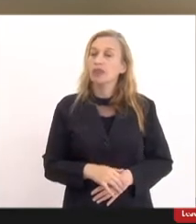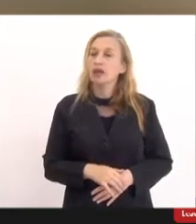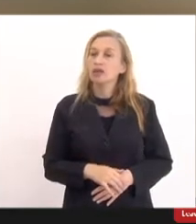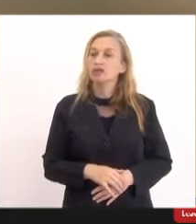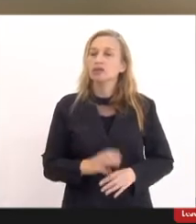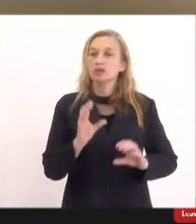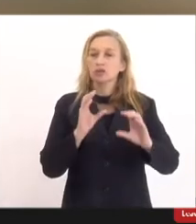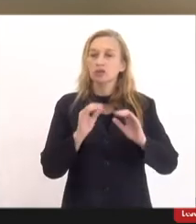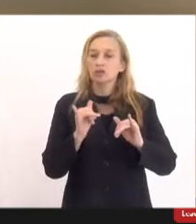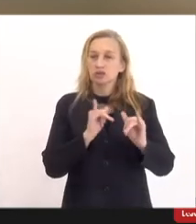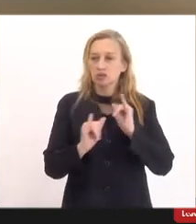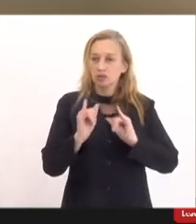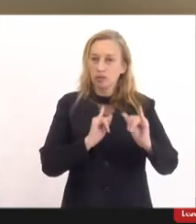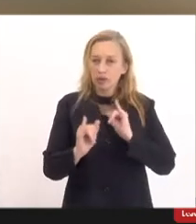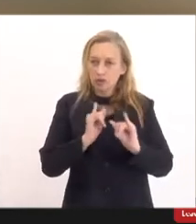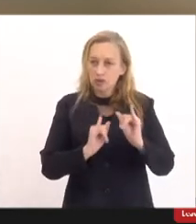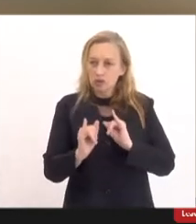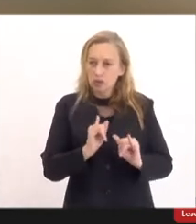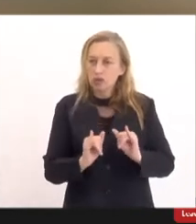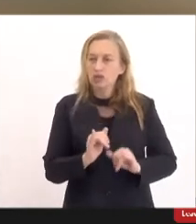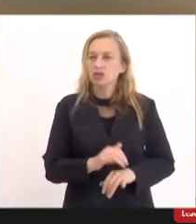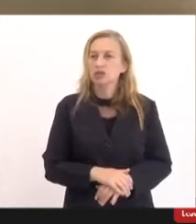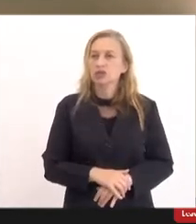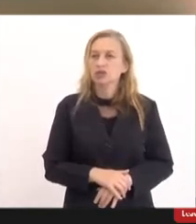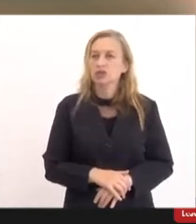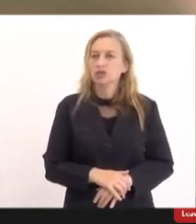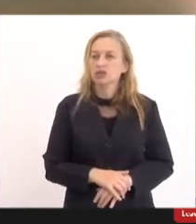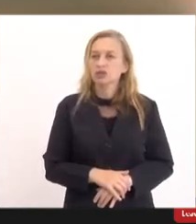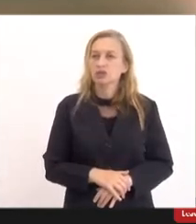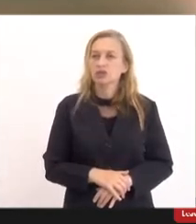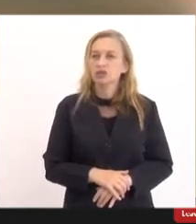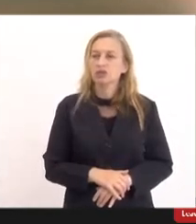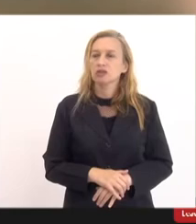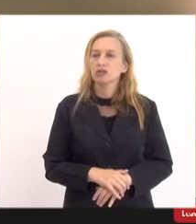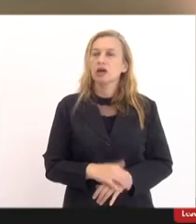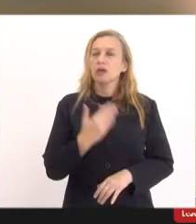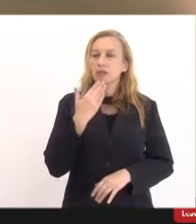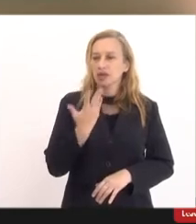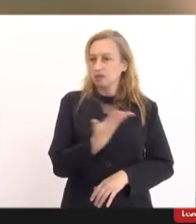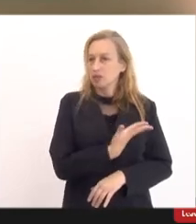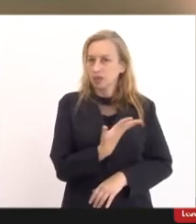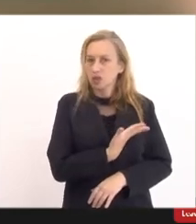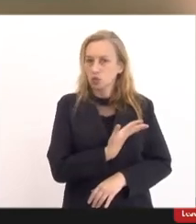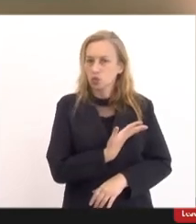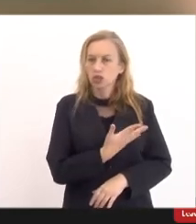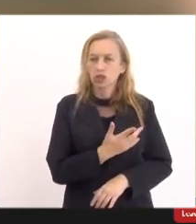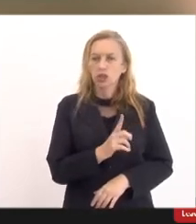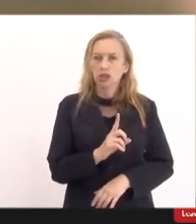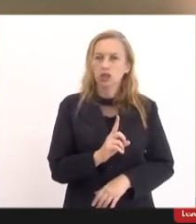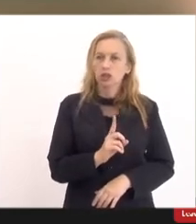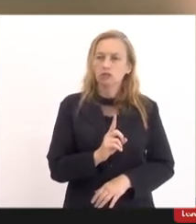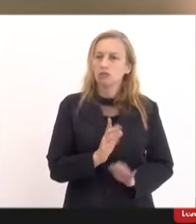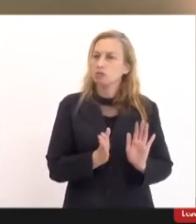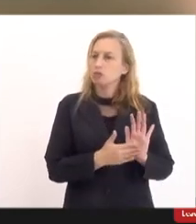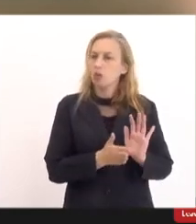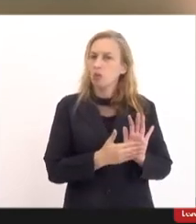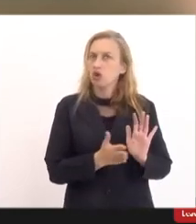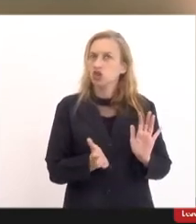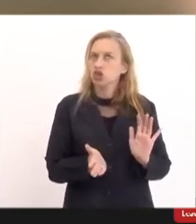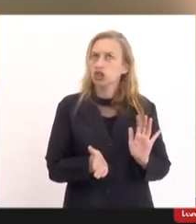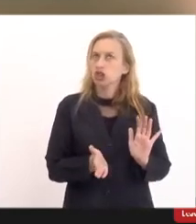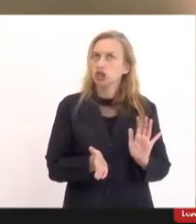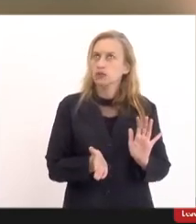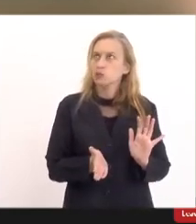comunicado e diz que então recomendo aos colegas que não proponham nenhuma demanda